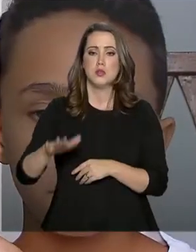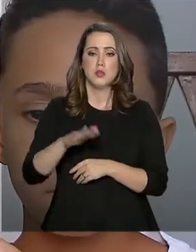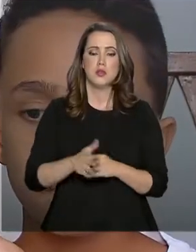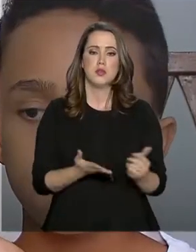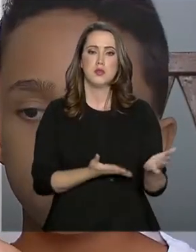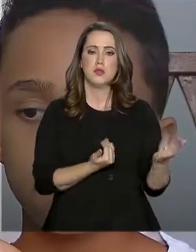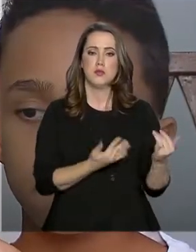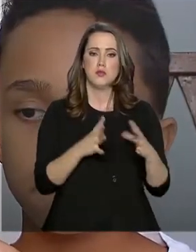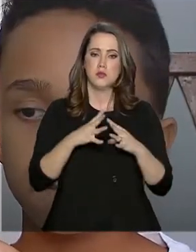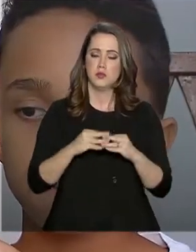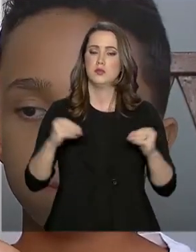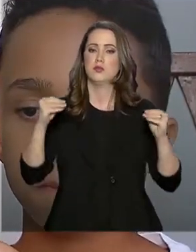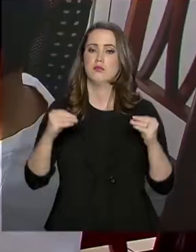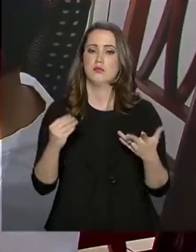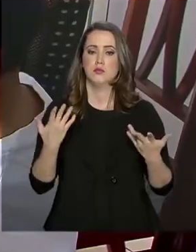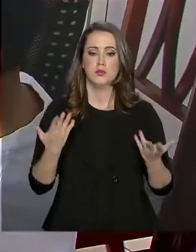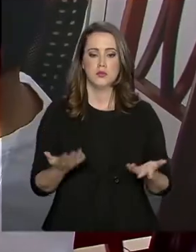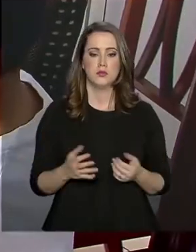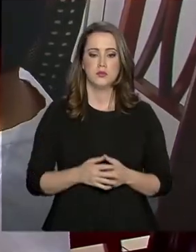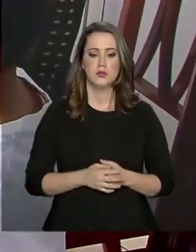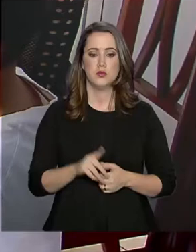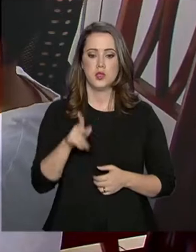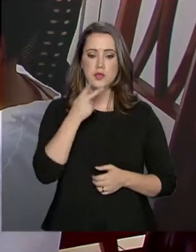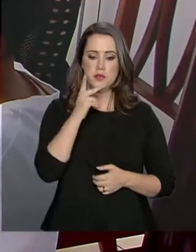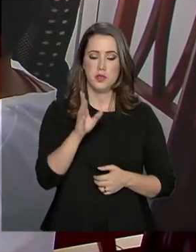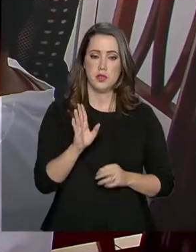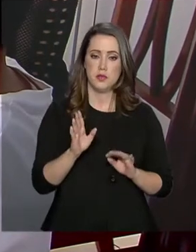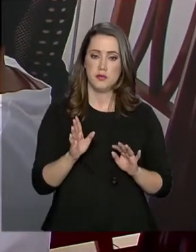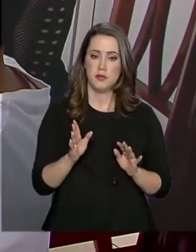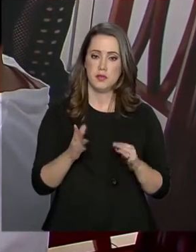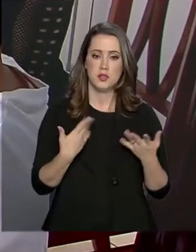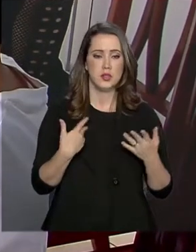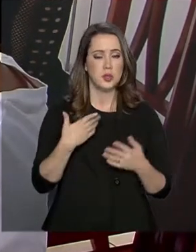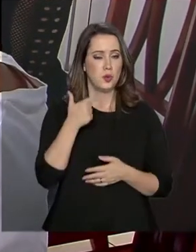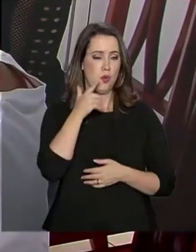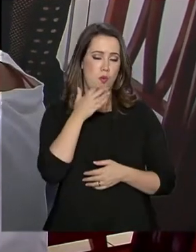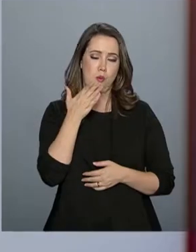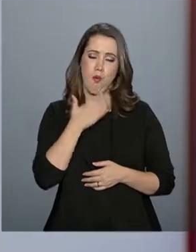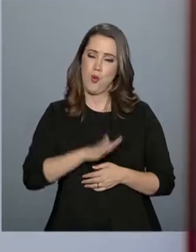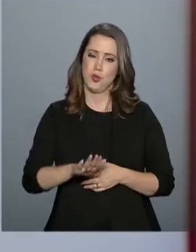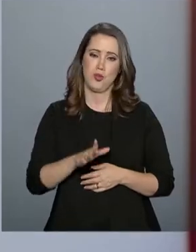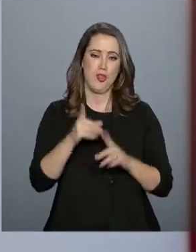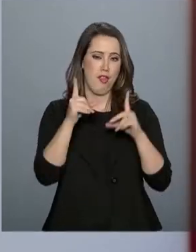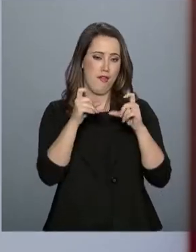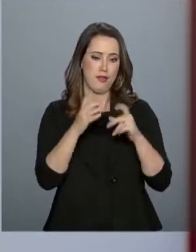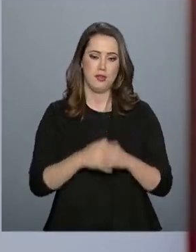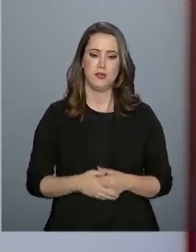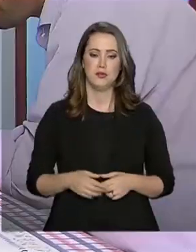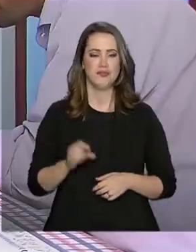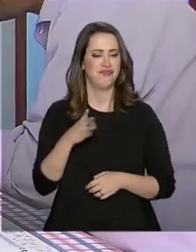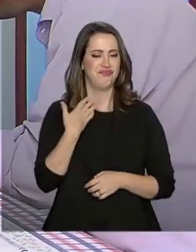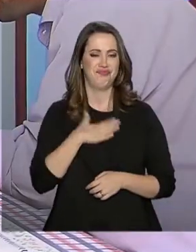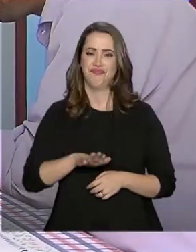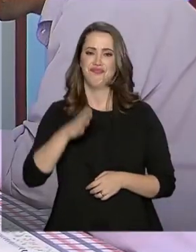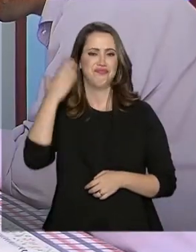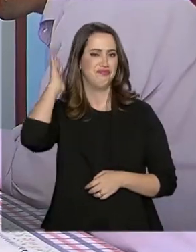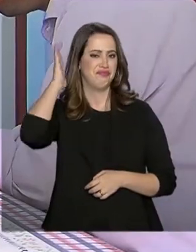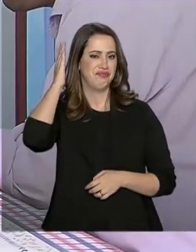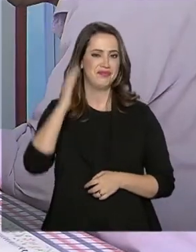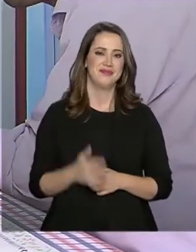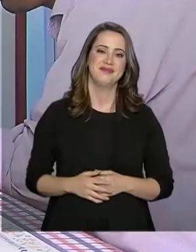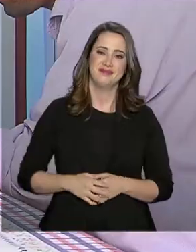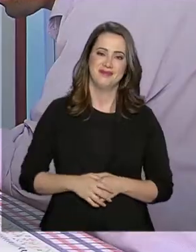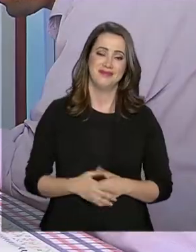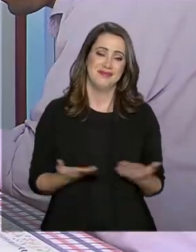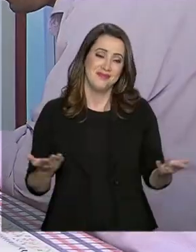e adolescentes desaparecidos. O Miguel confessa, não curtiu muito a foto. Isso, não gostei do meu cabelo. Mas, Miguel, isso é o de